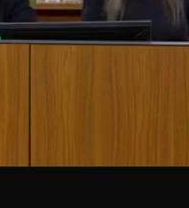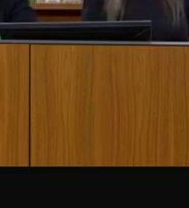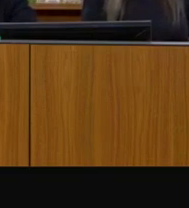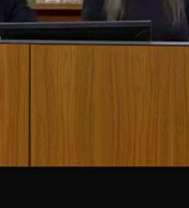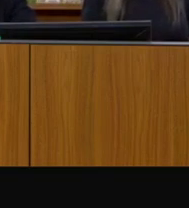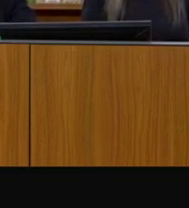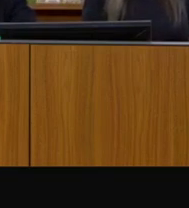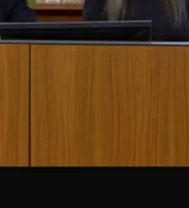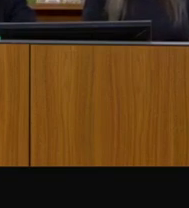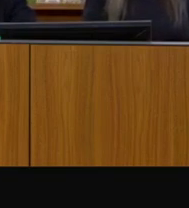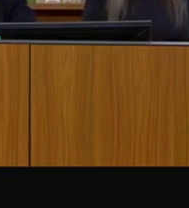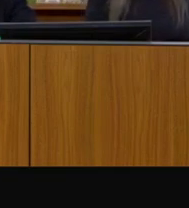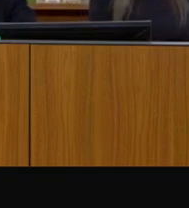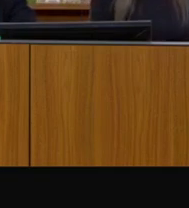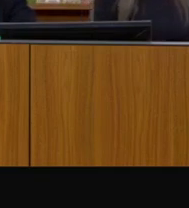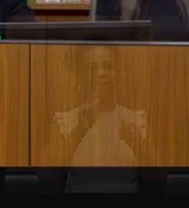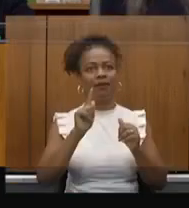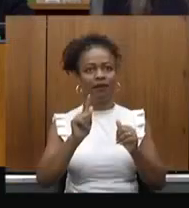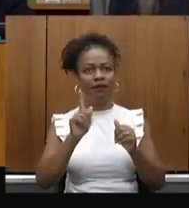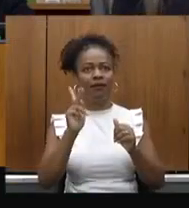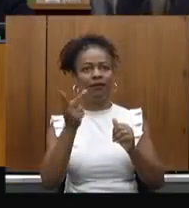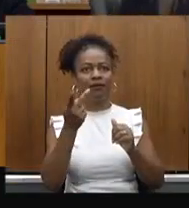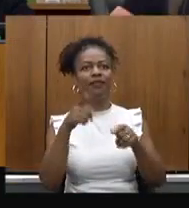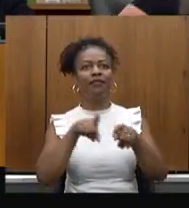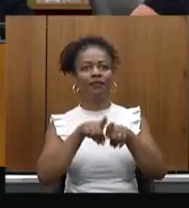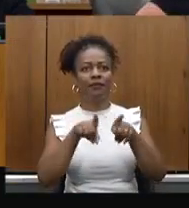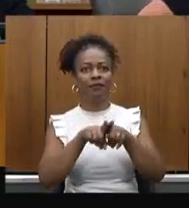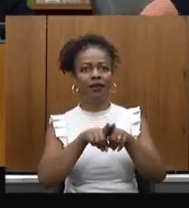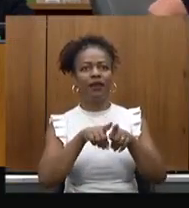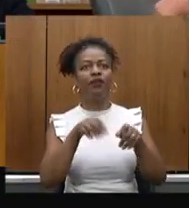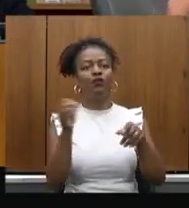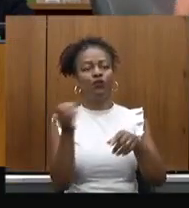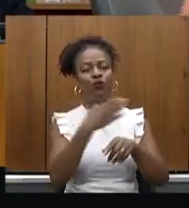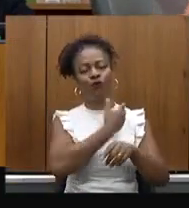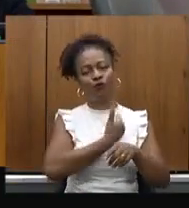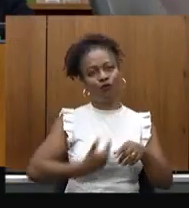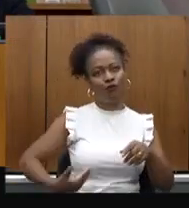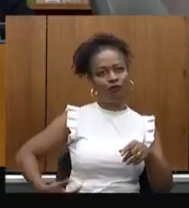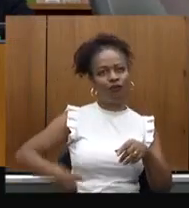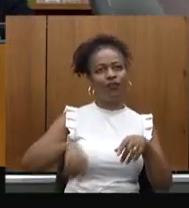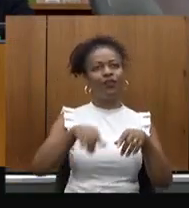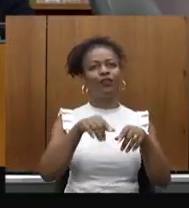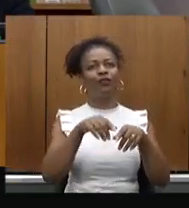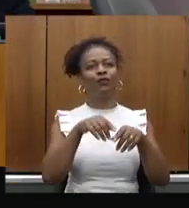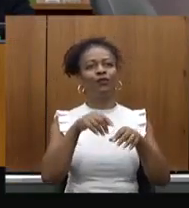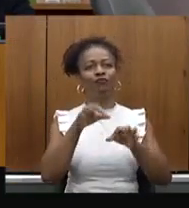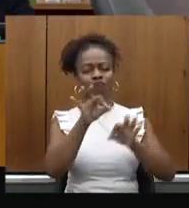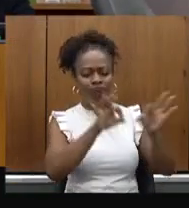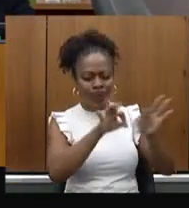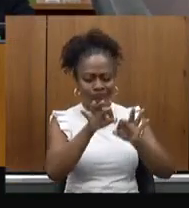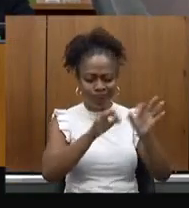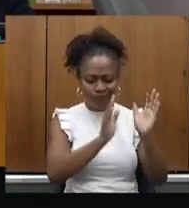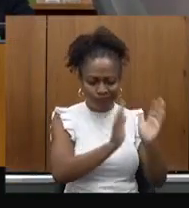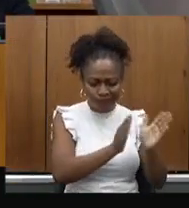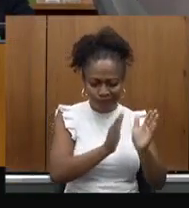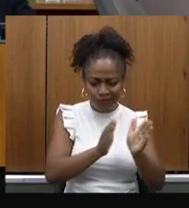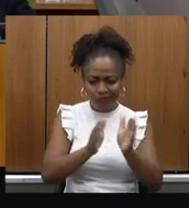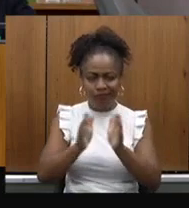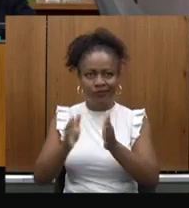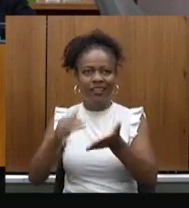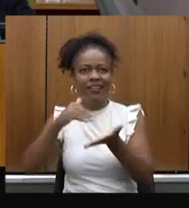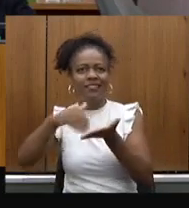Secretaria Estadual de Saúde, um novo modelo de governança, uma reestruturação organizacional da